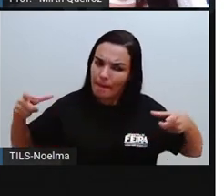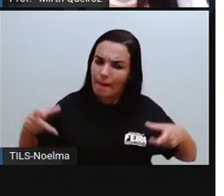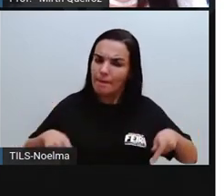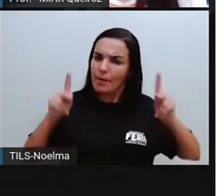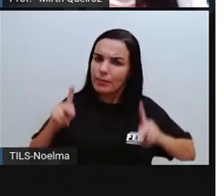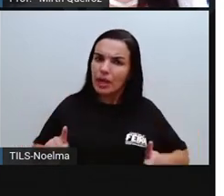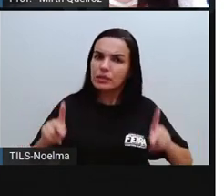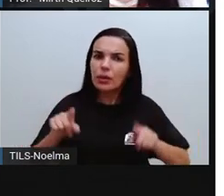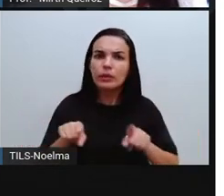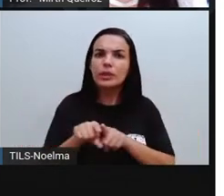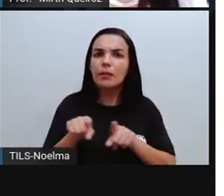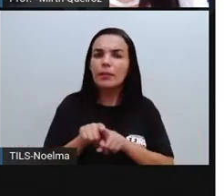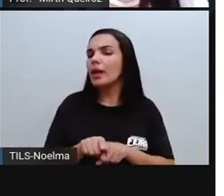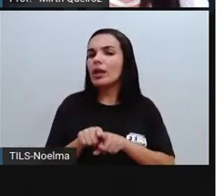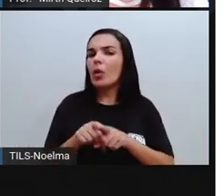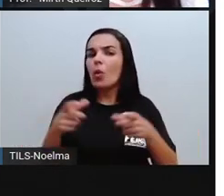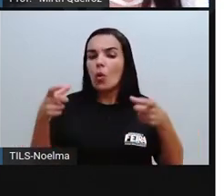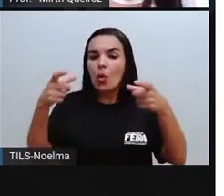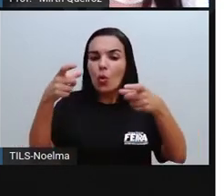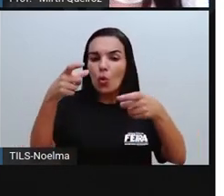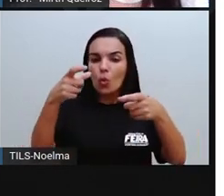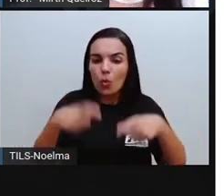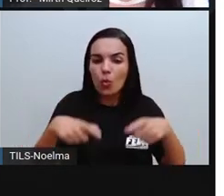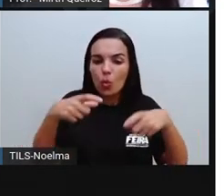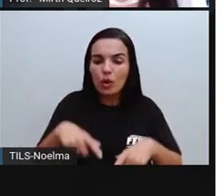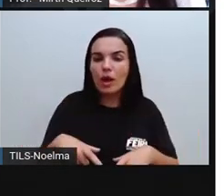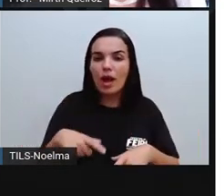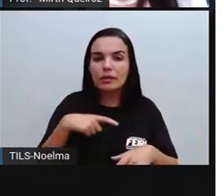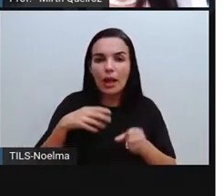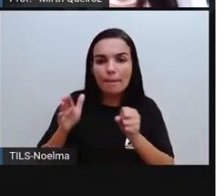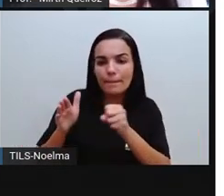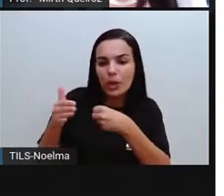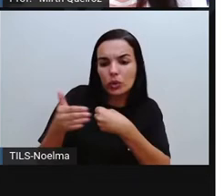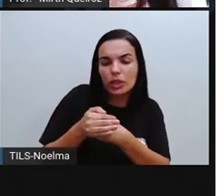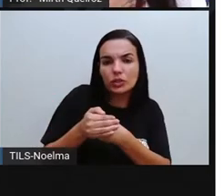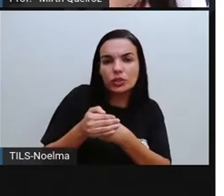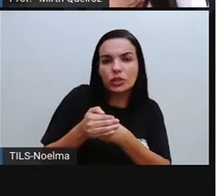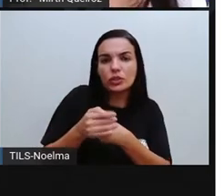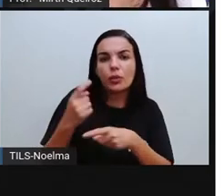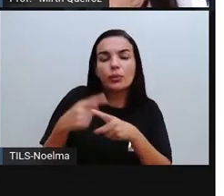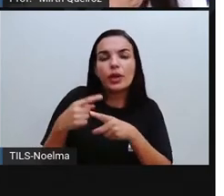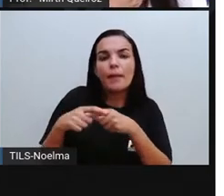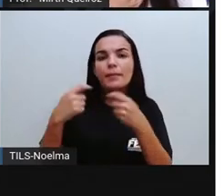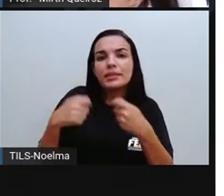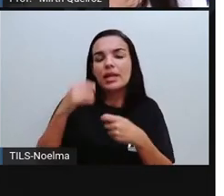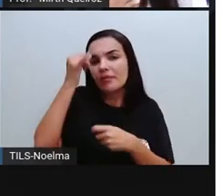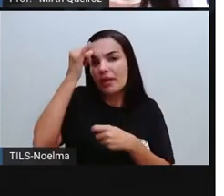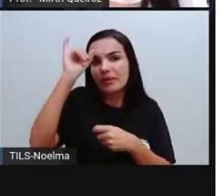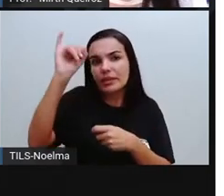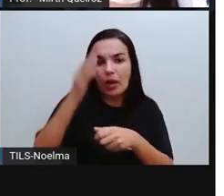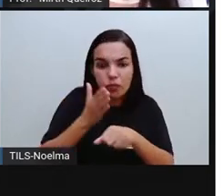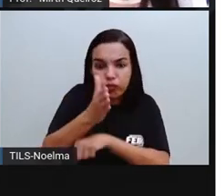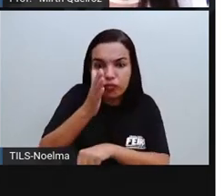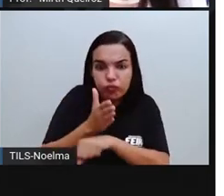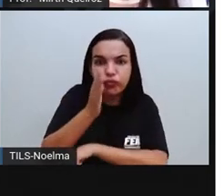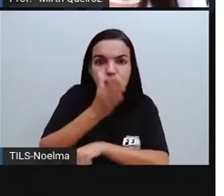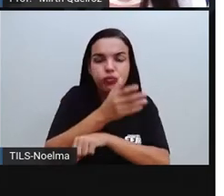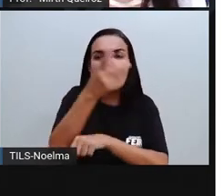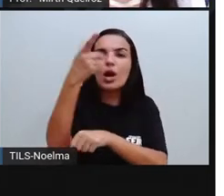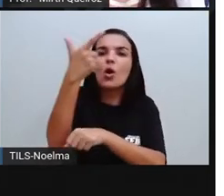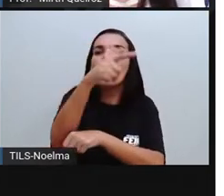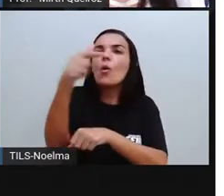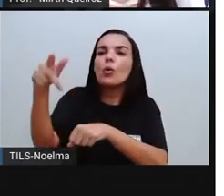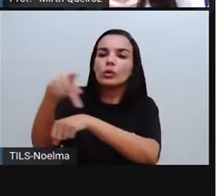estaria mais protegido, né? Até mesmo de invasões de outros países. Então, a sede do governo